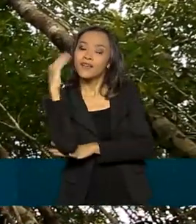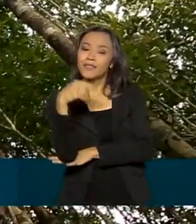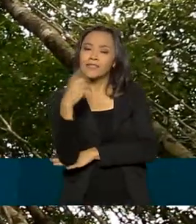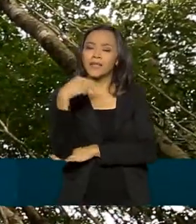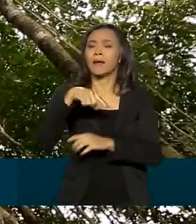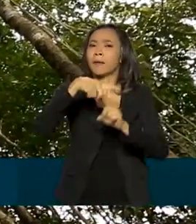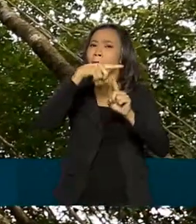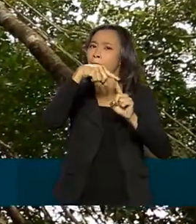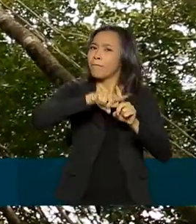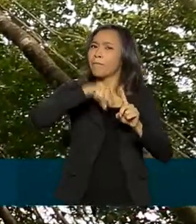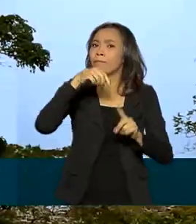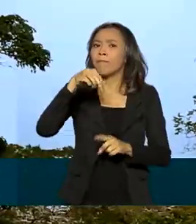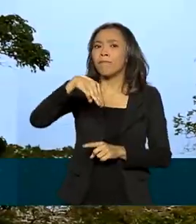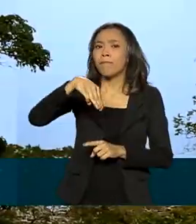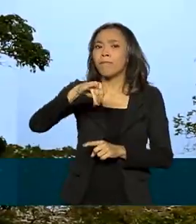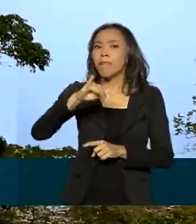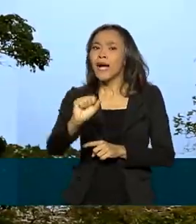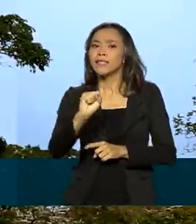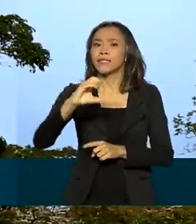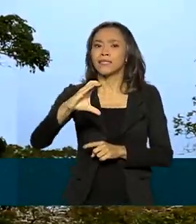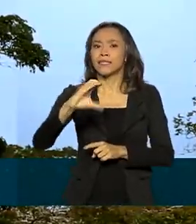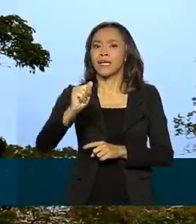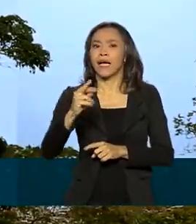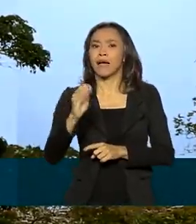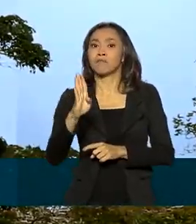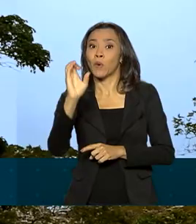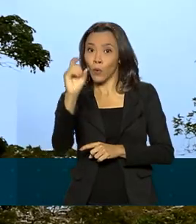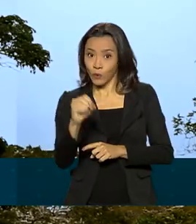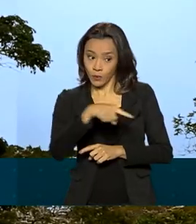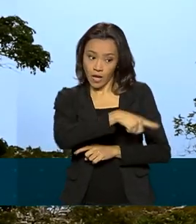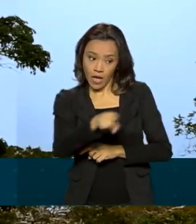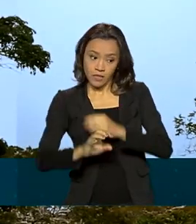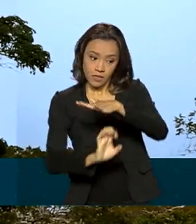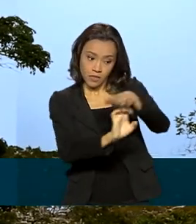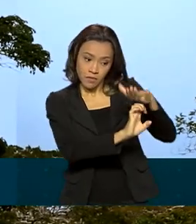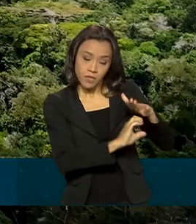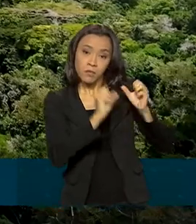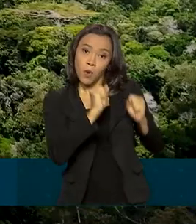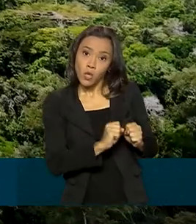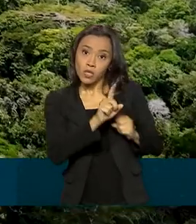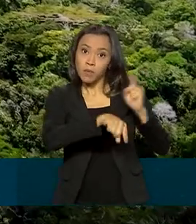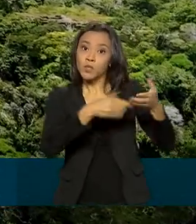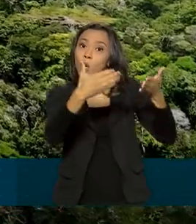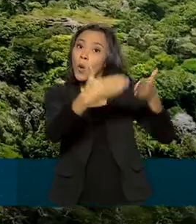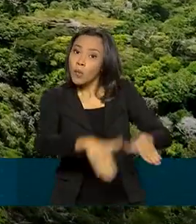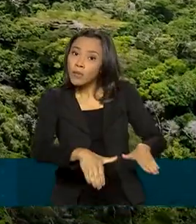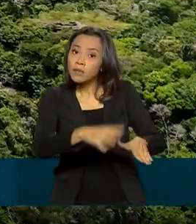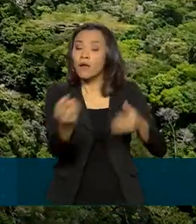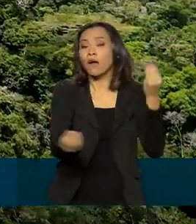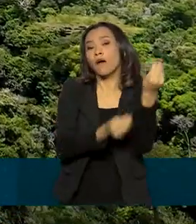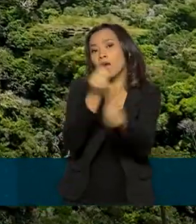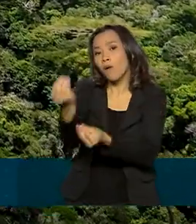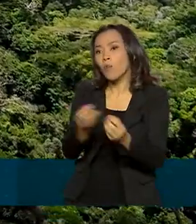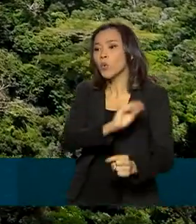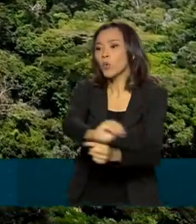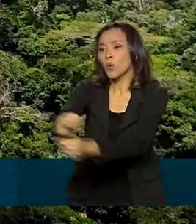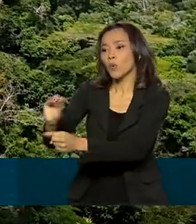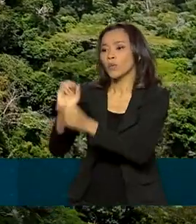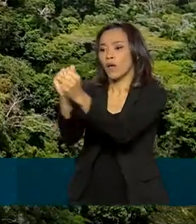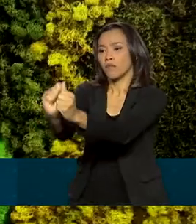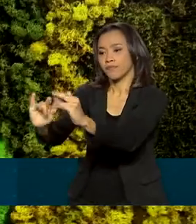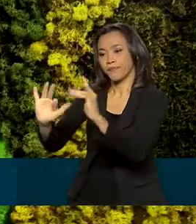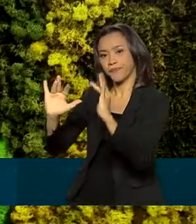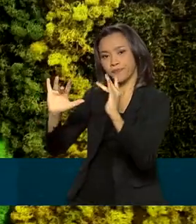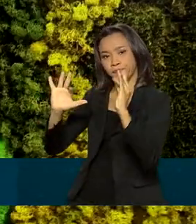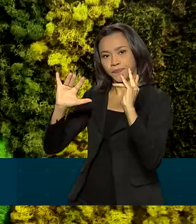empresas que não têm como reduzir parte de suas emissões de carbono, possam compensá-las por meio de atividades de conservação do meio